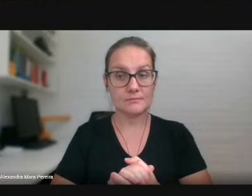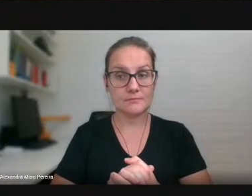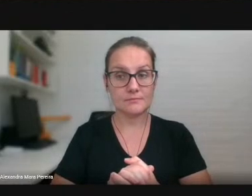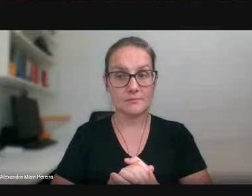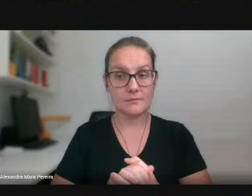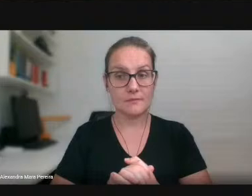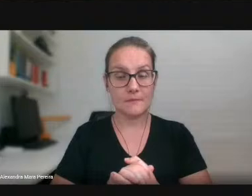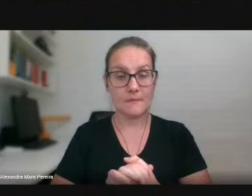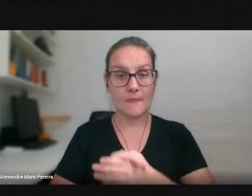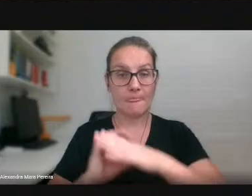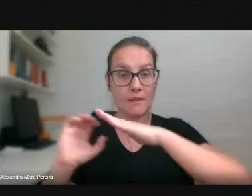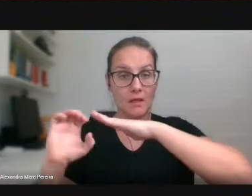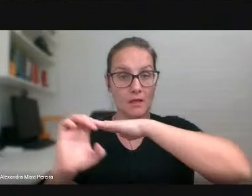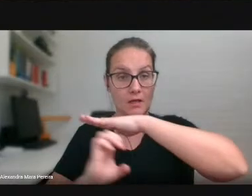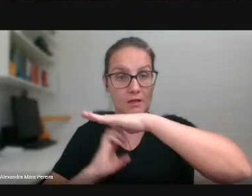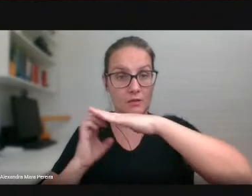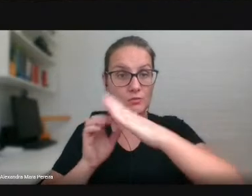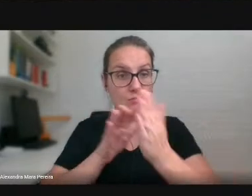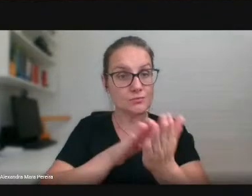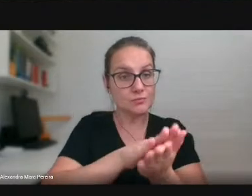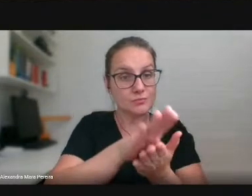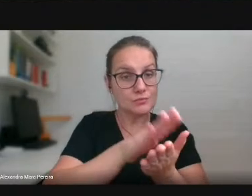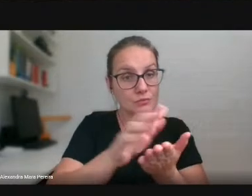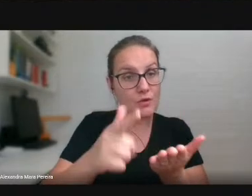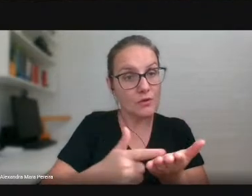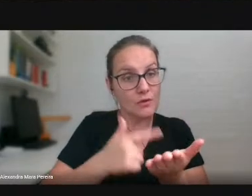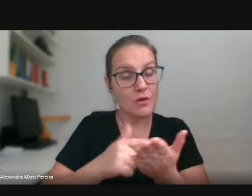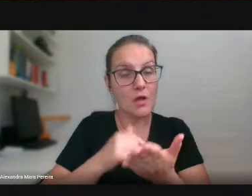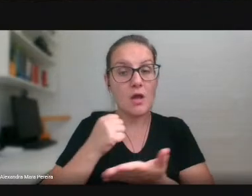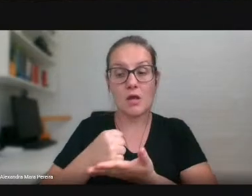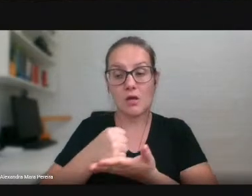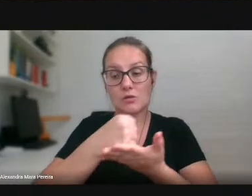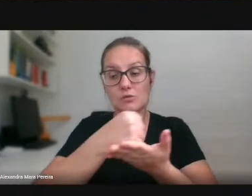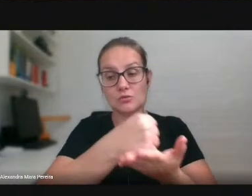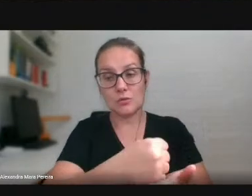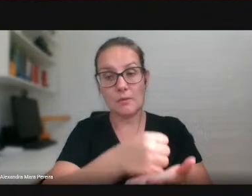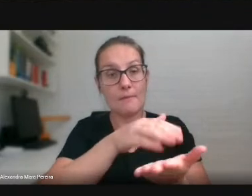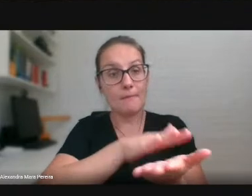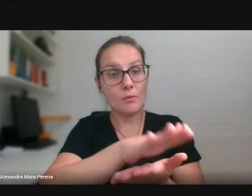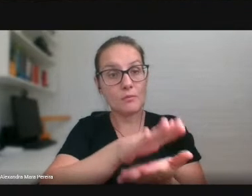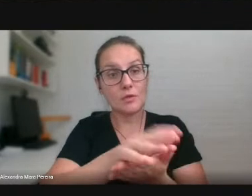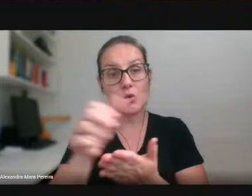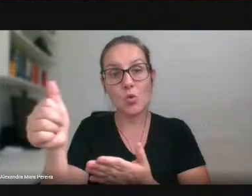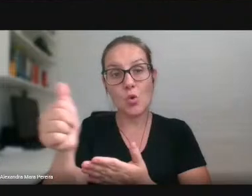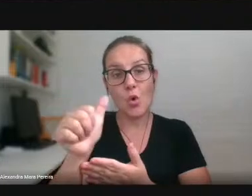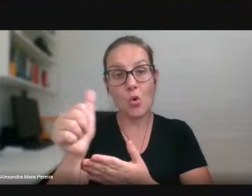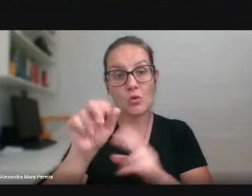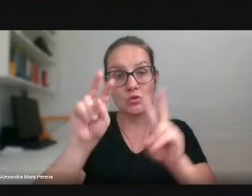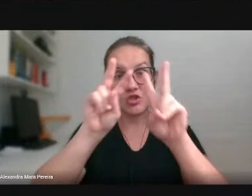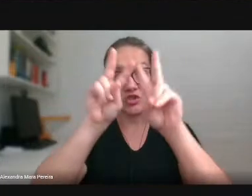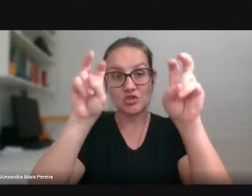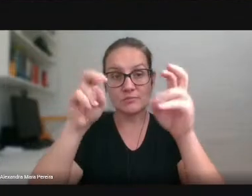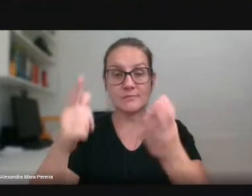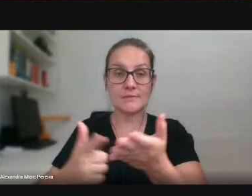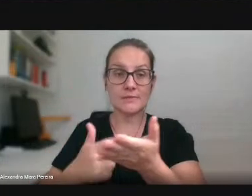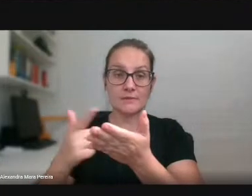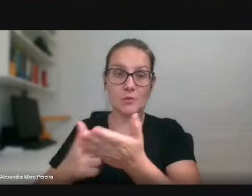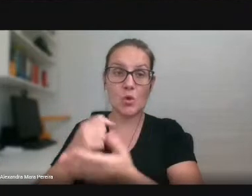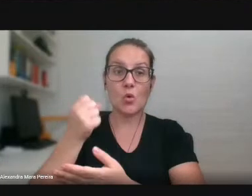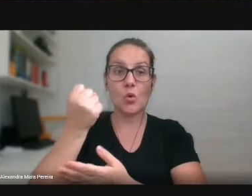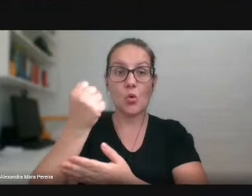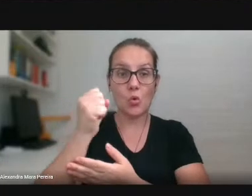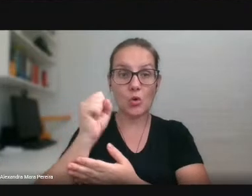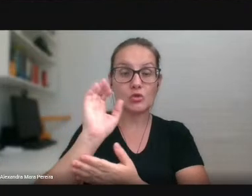editora da UFGD colaborou com a ação por meio da publicação de 11 títulos dos quais 8 foram